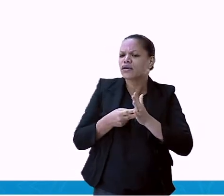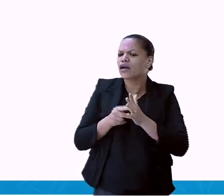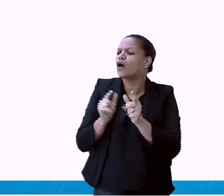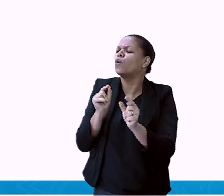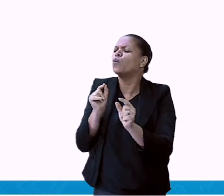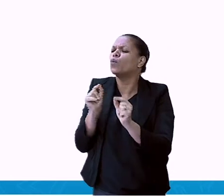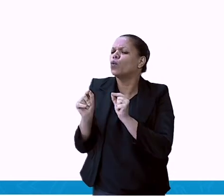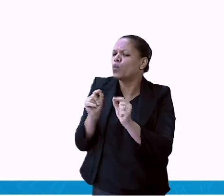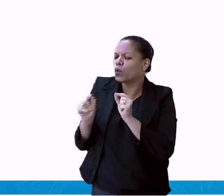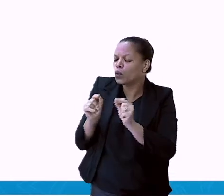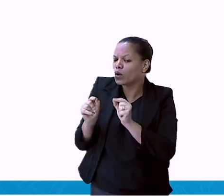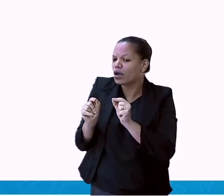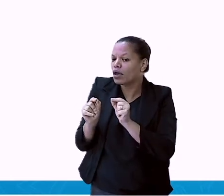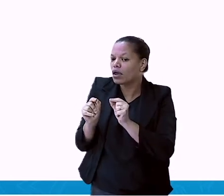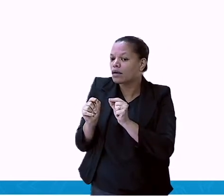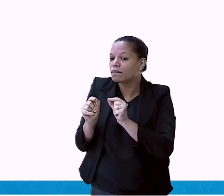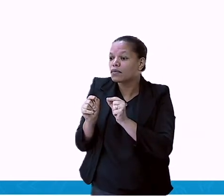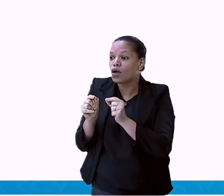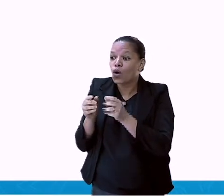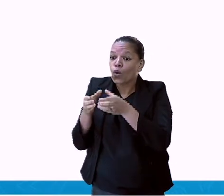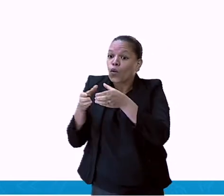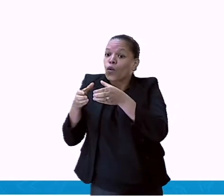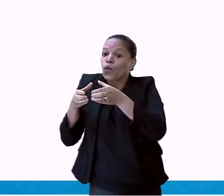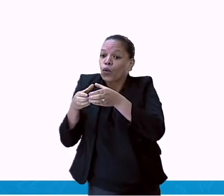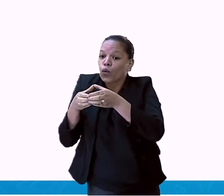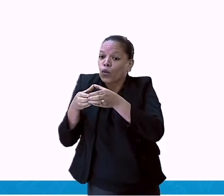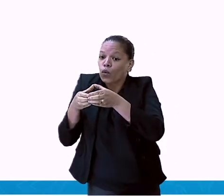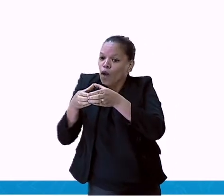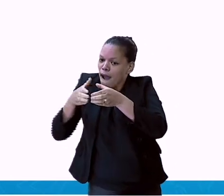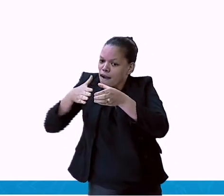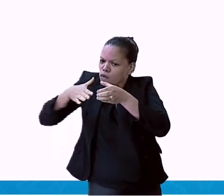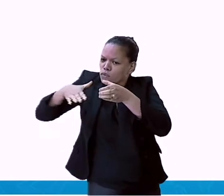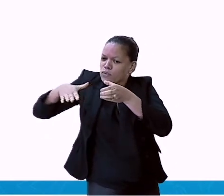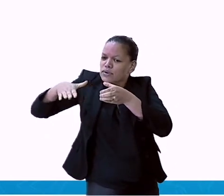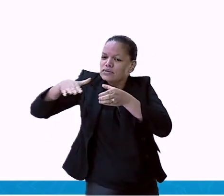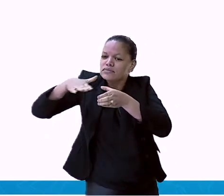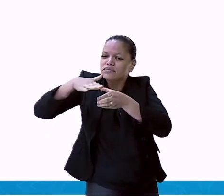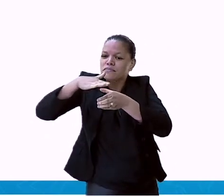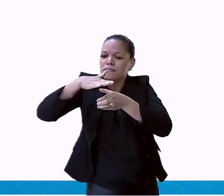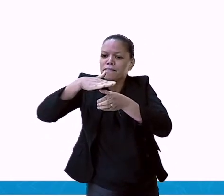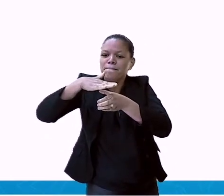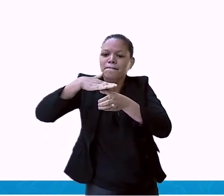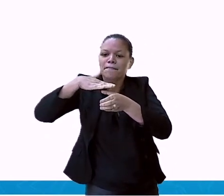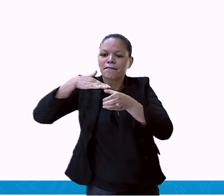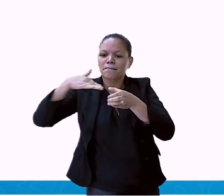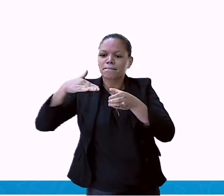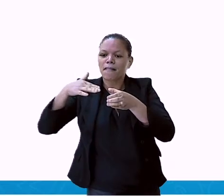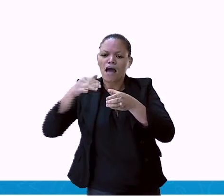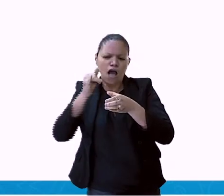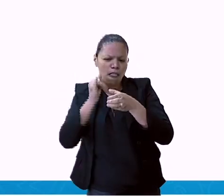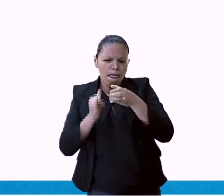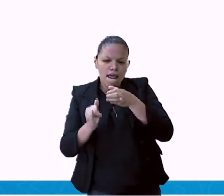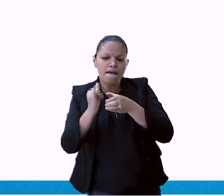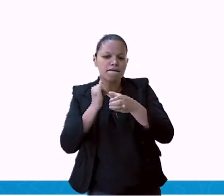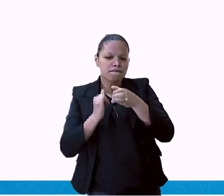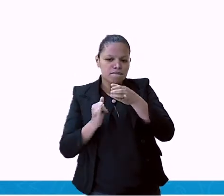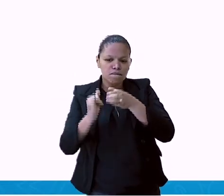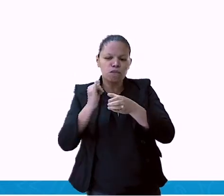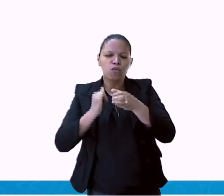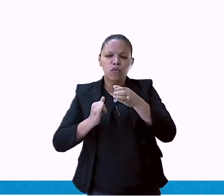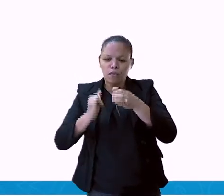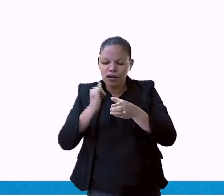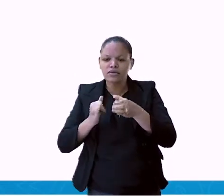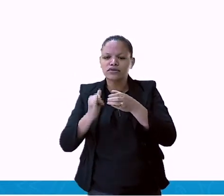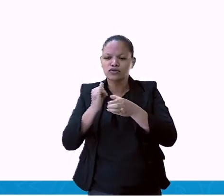conseguimos fazer sem essa estrutura. Então, você pode colocar a sua informação aqui, você pode colocar o seu